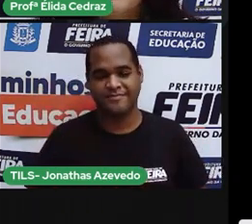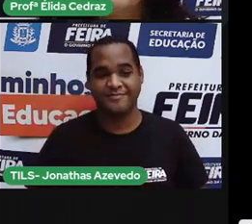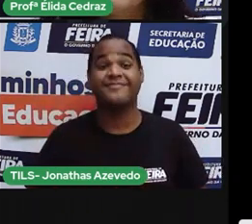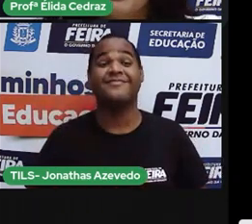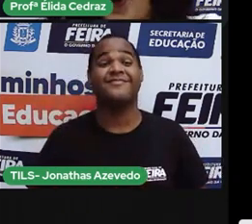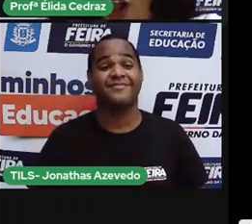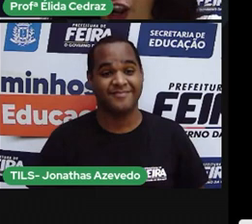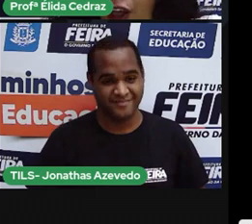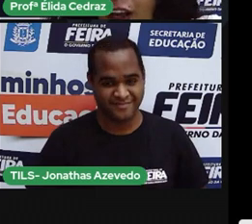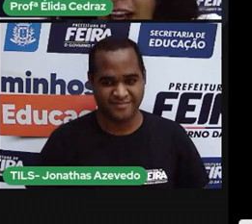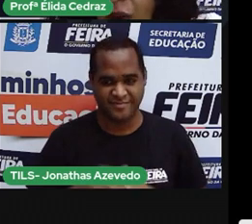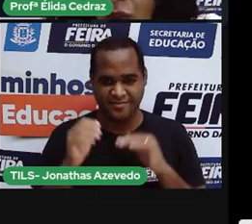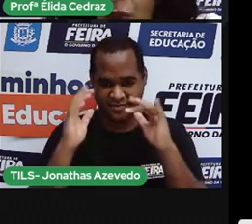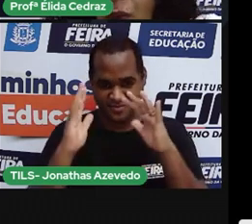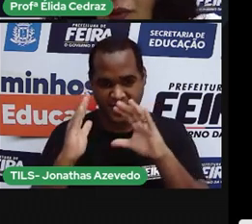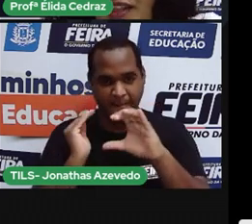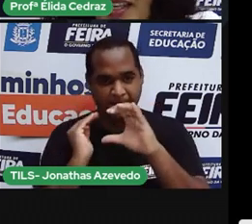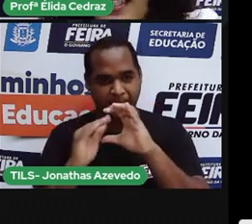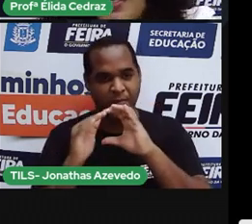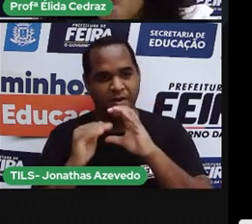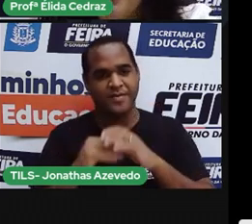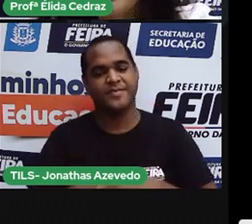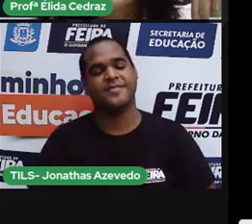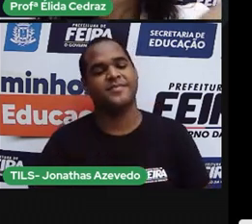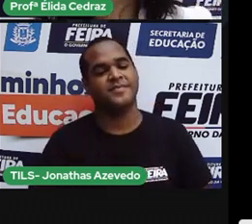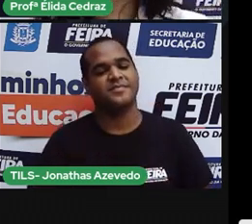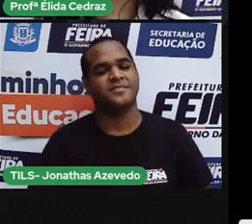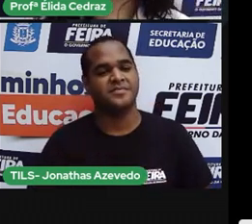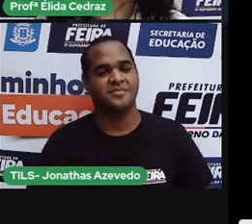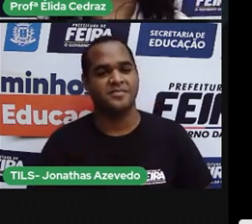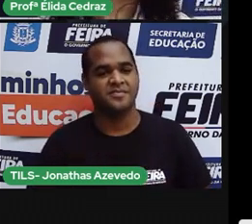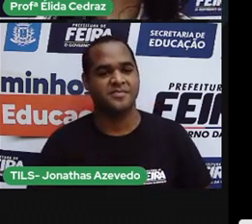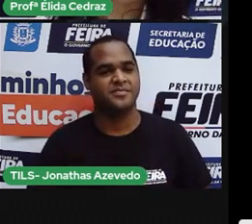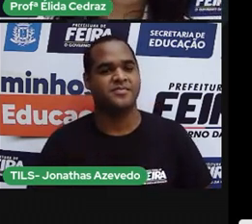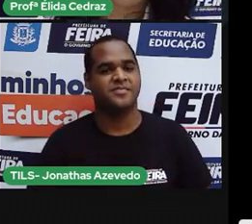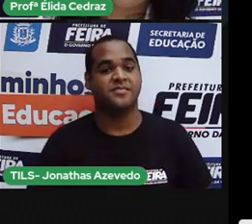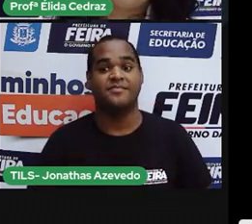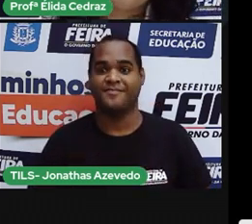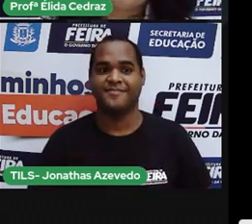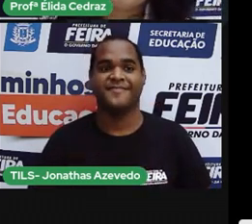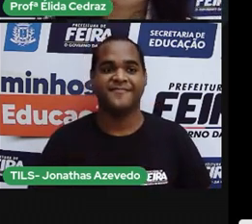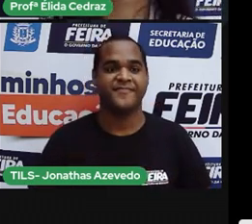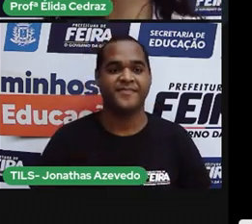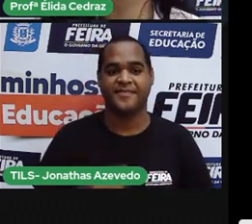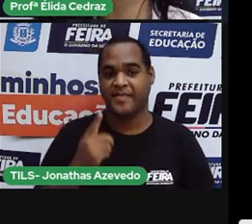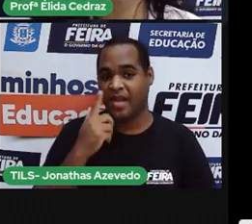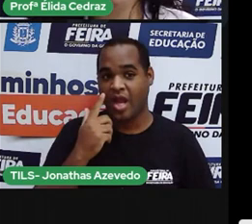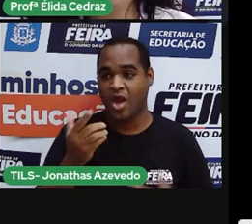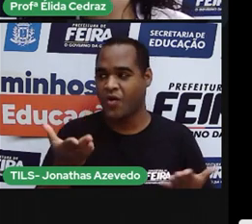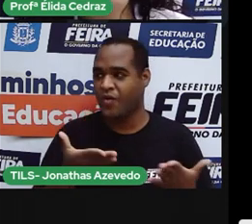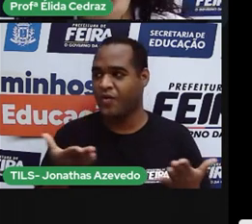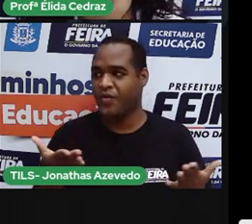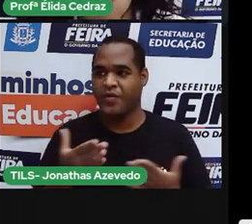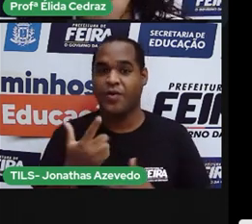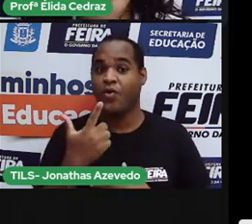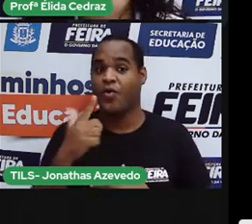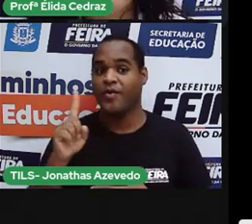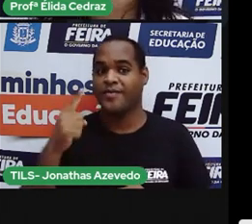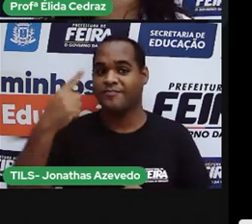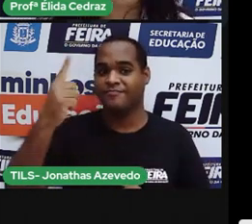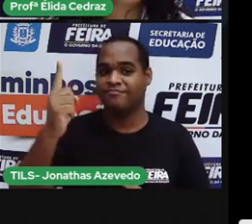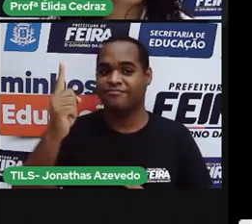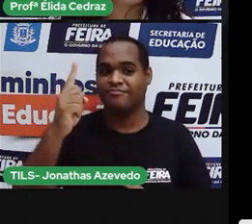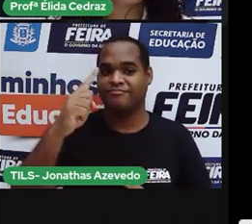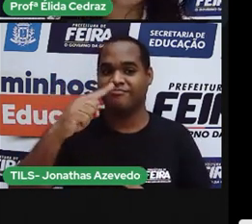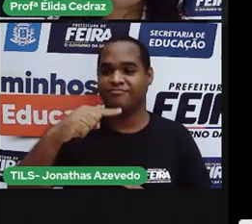Isso, coloca o nome dessa festa aí. E agora, restou apenas uma pergunta